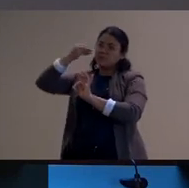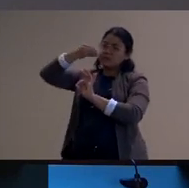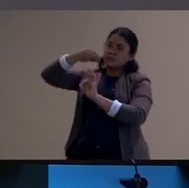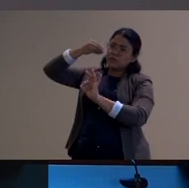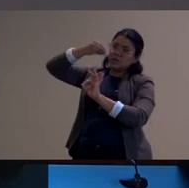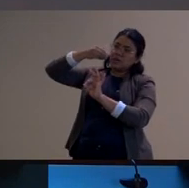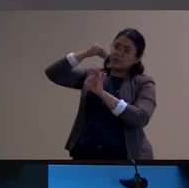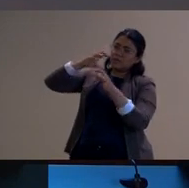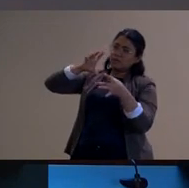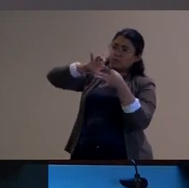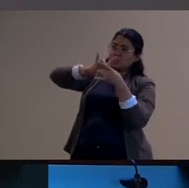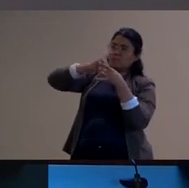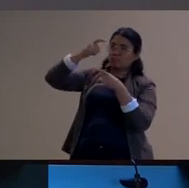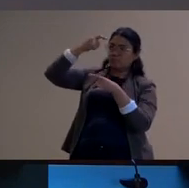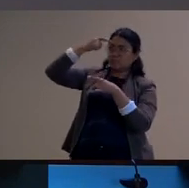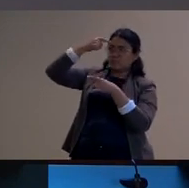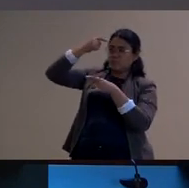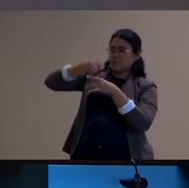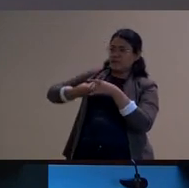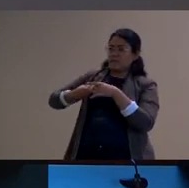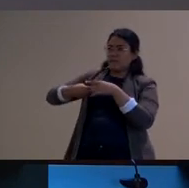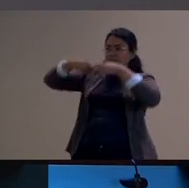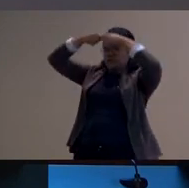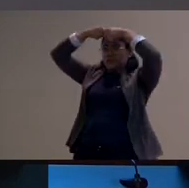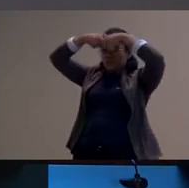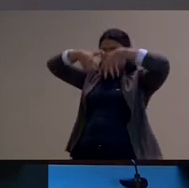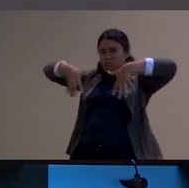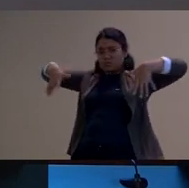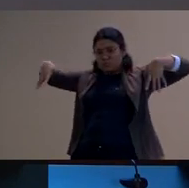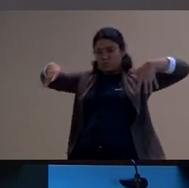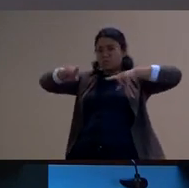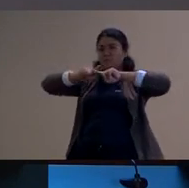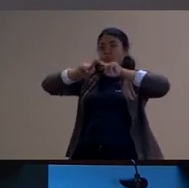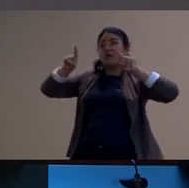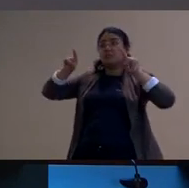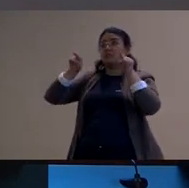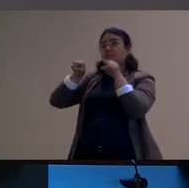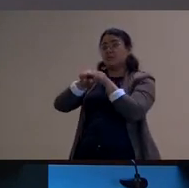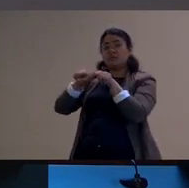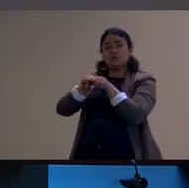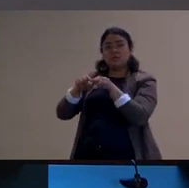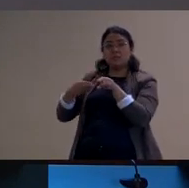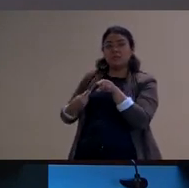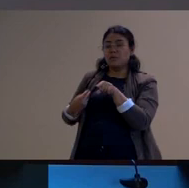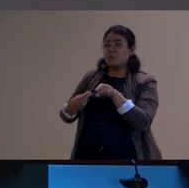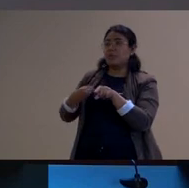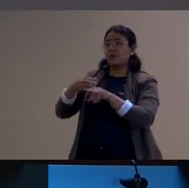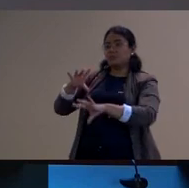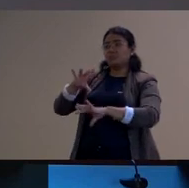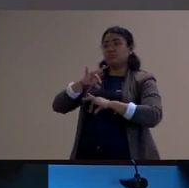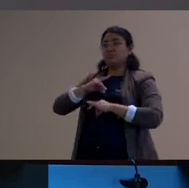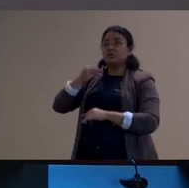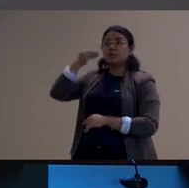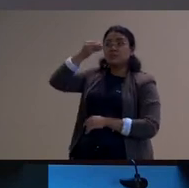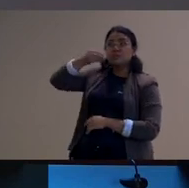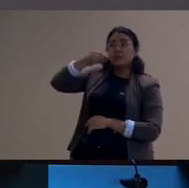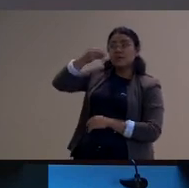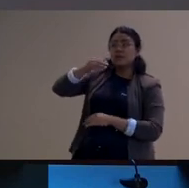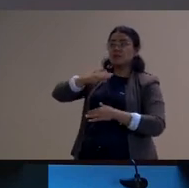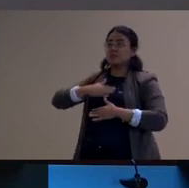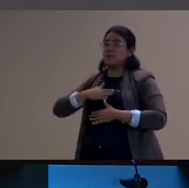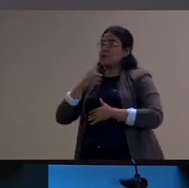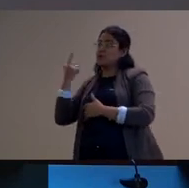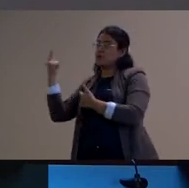ao acervo da vida dele mas ele também vai incluindo a própria experiência a experiência do mais